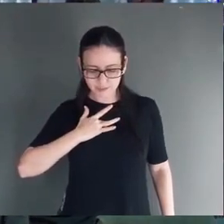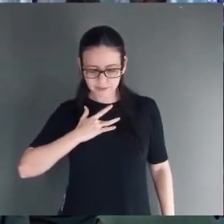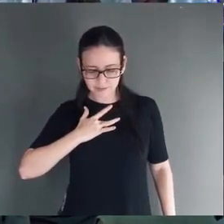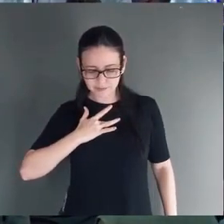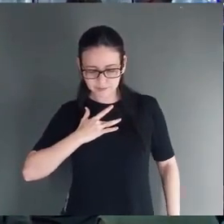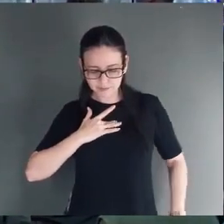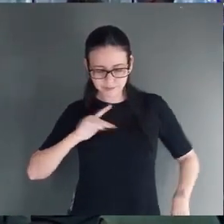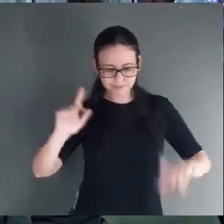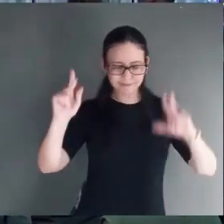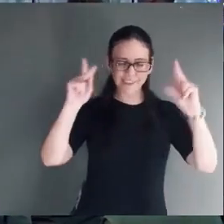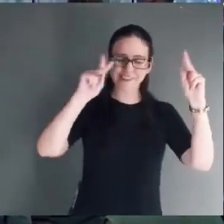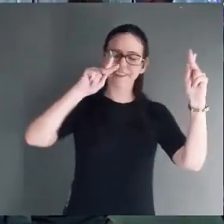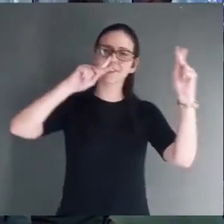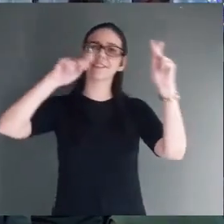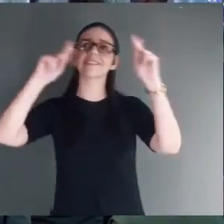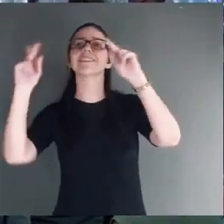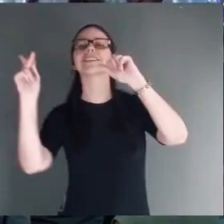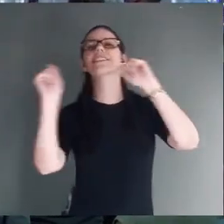Reconhecemos isso.